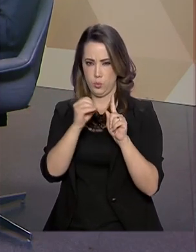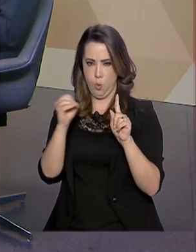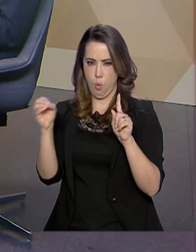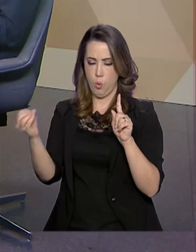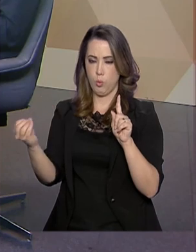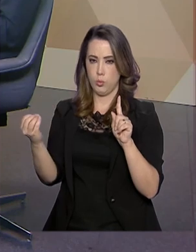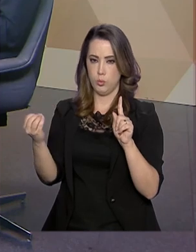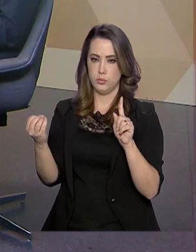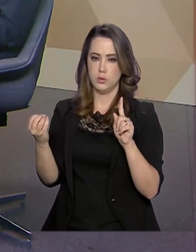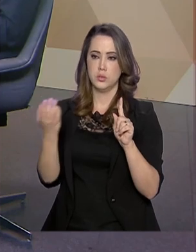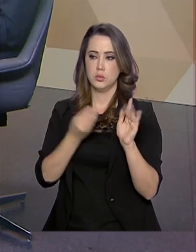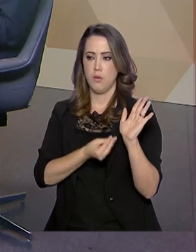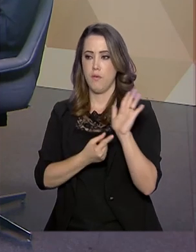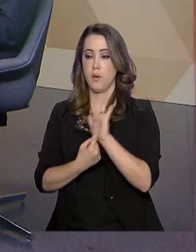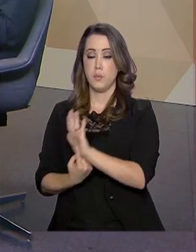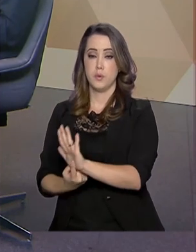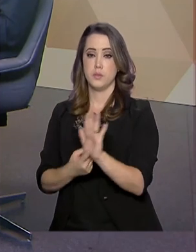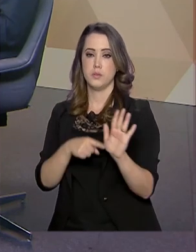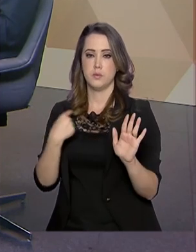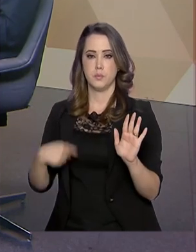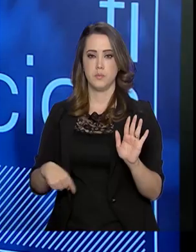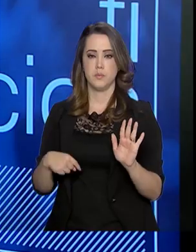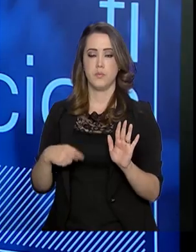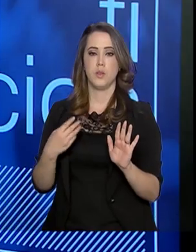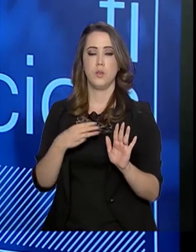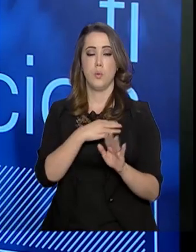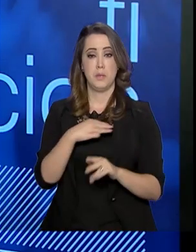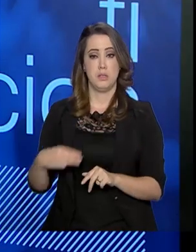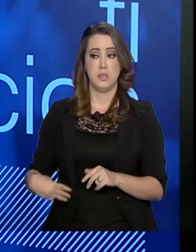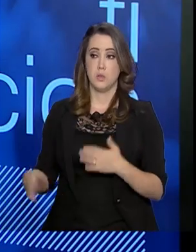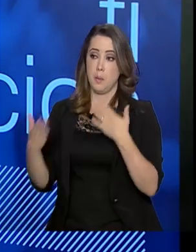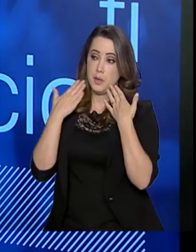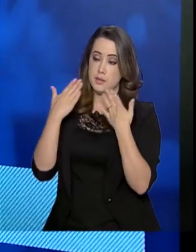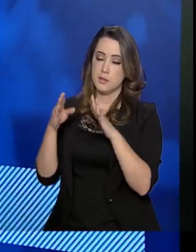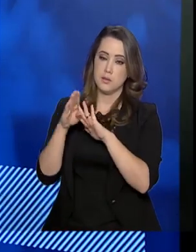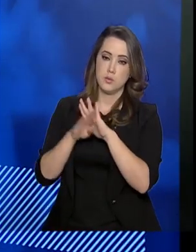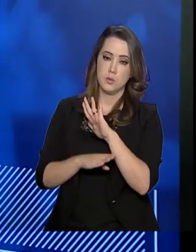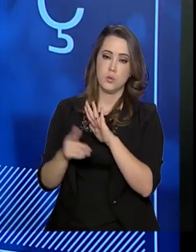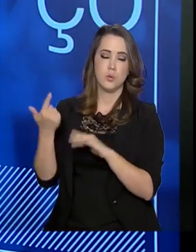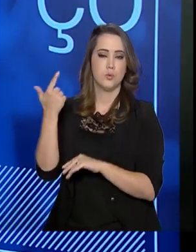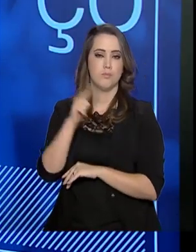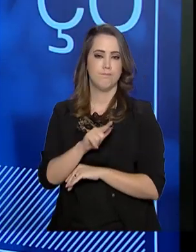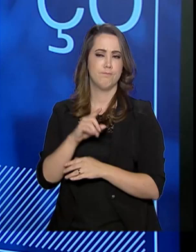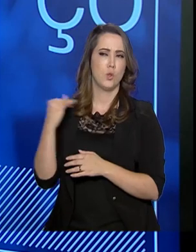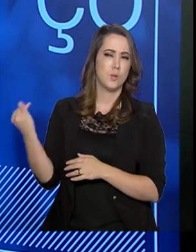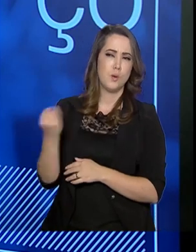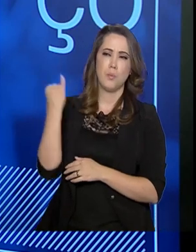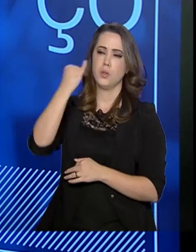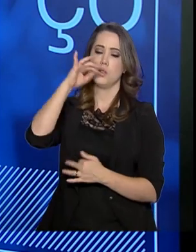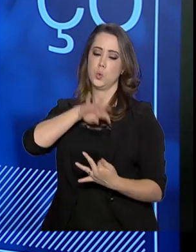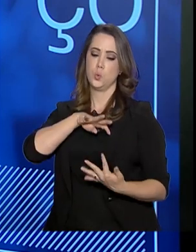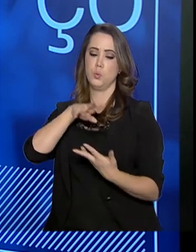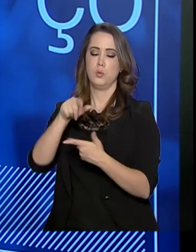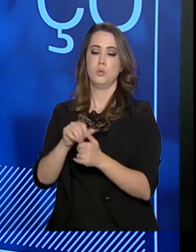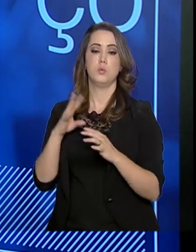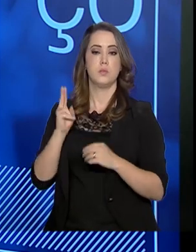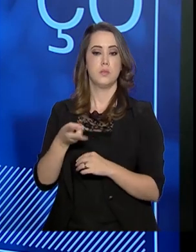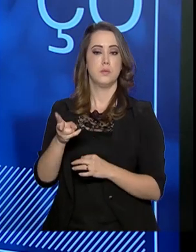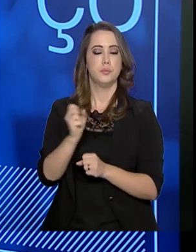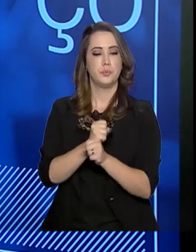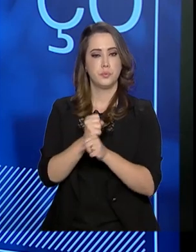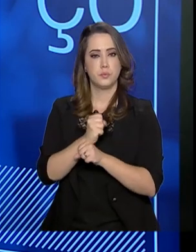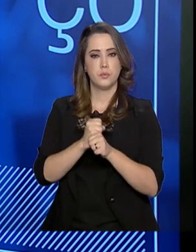com o Osmar apresentando o programa, ela ganhou contornos internacionais e todo ano